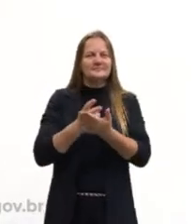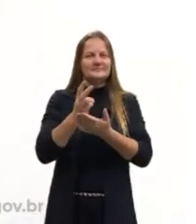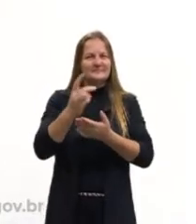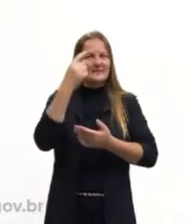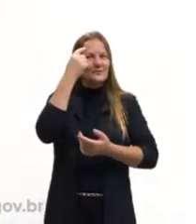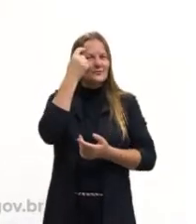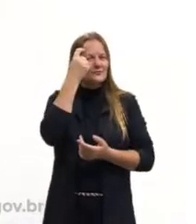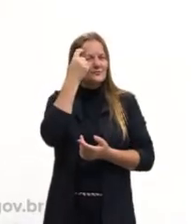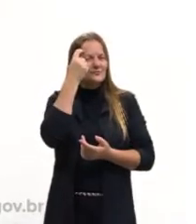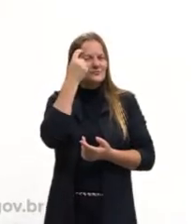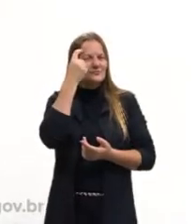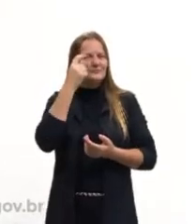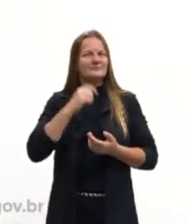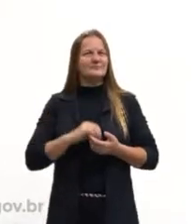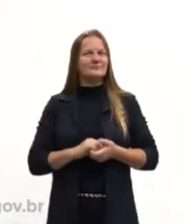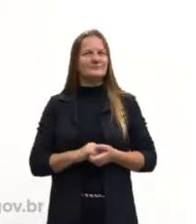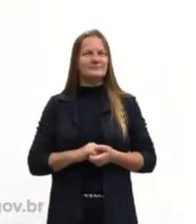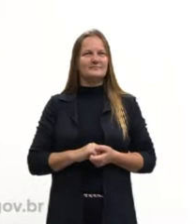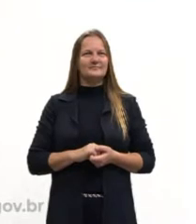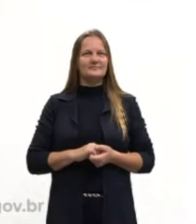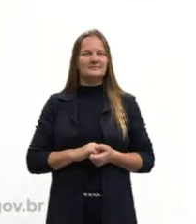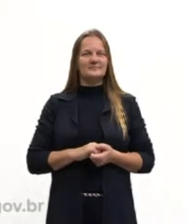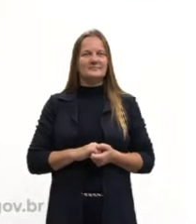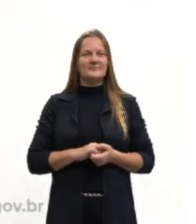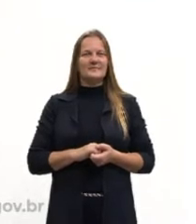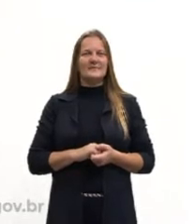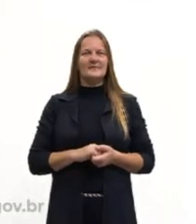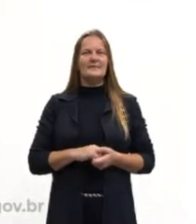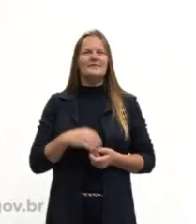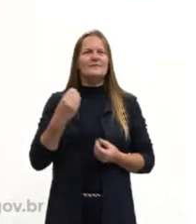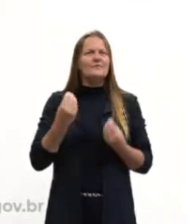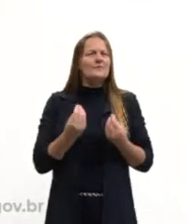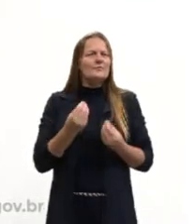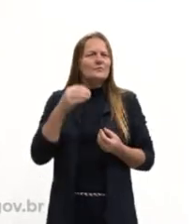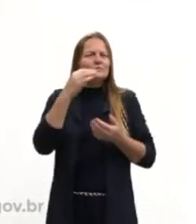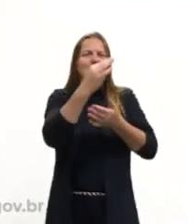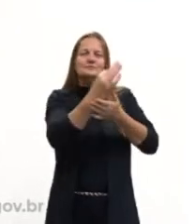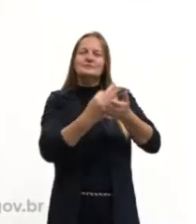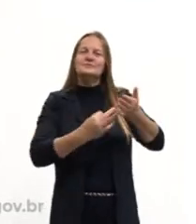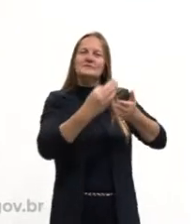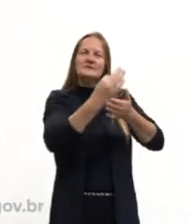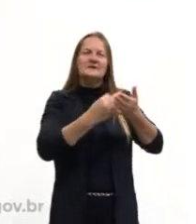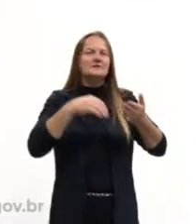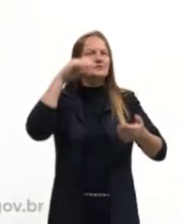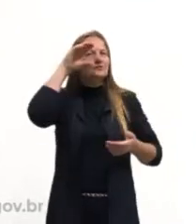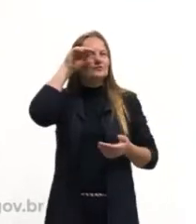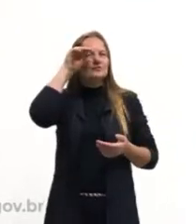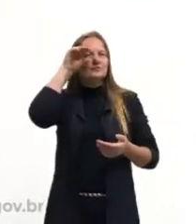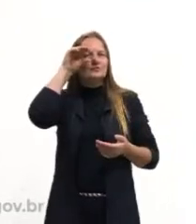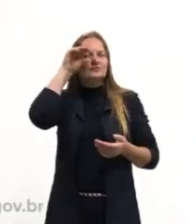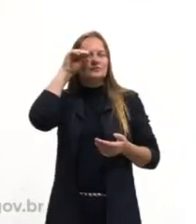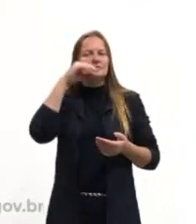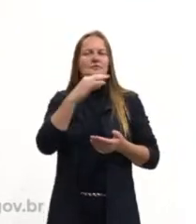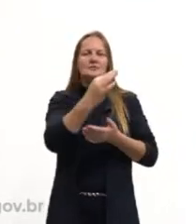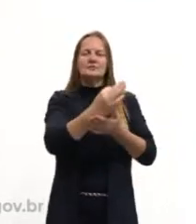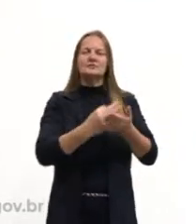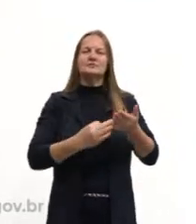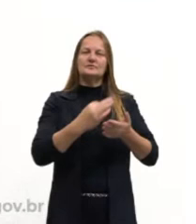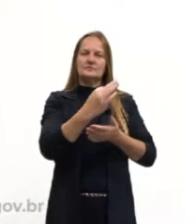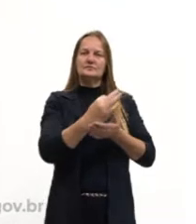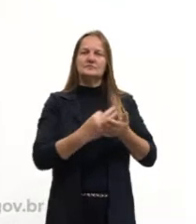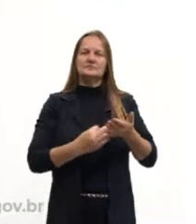ideia de observar o texto, os textos que são do